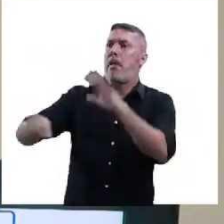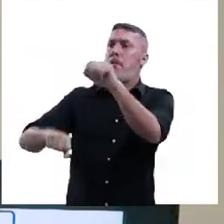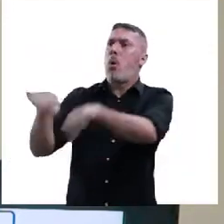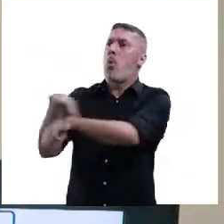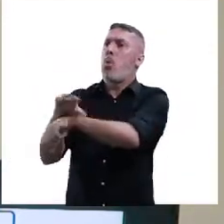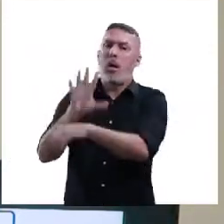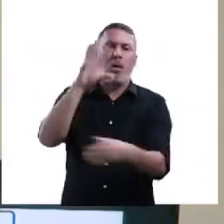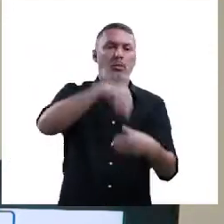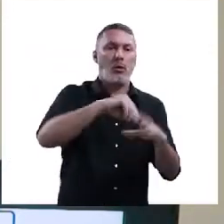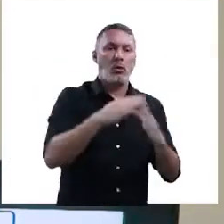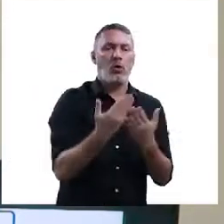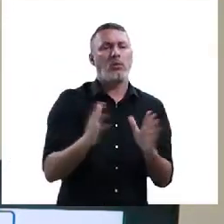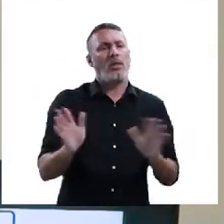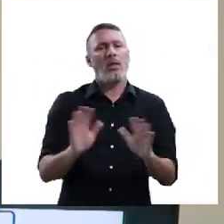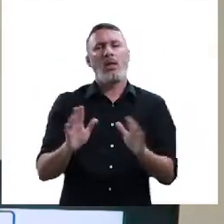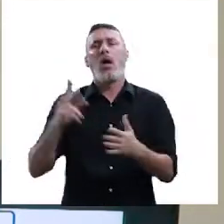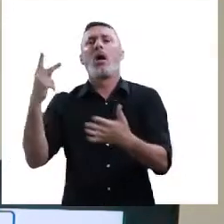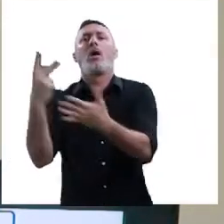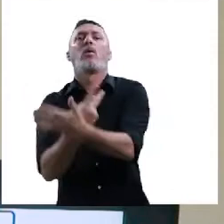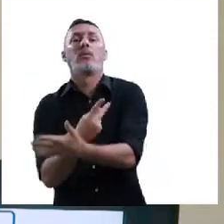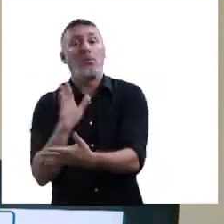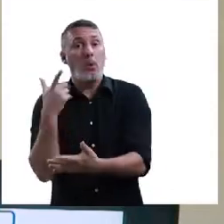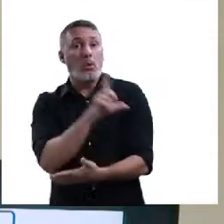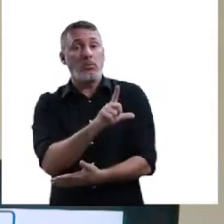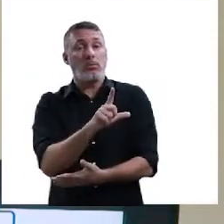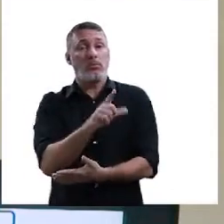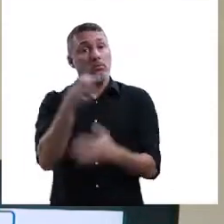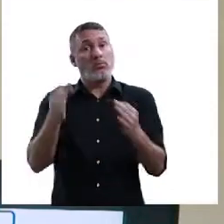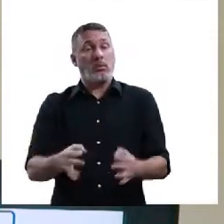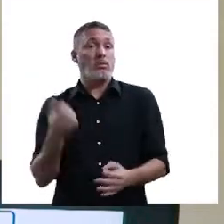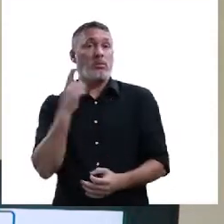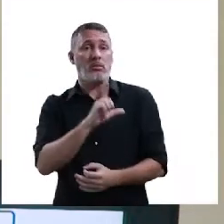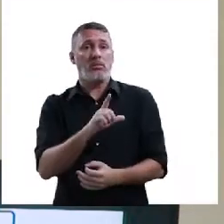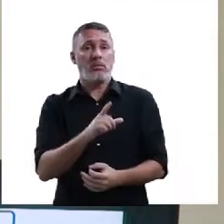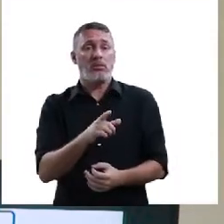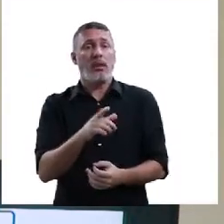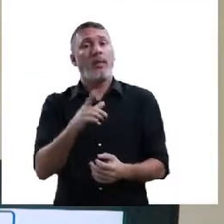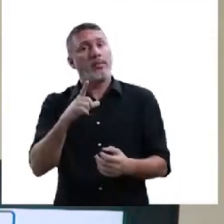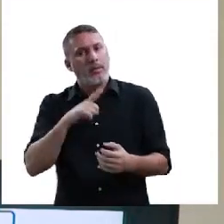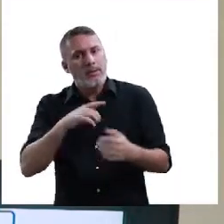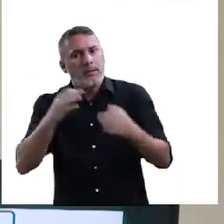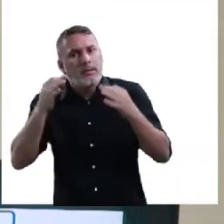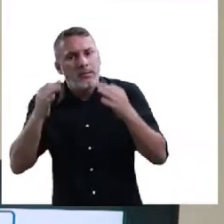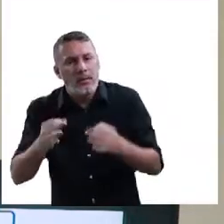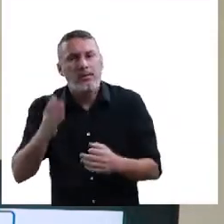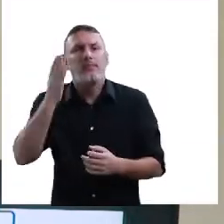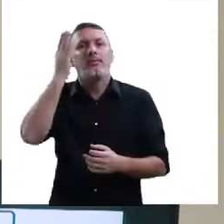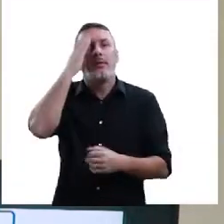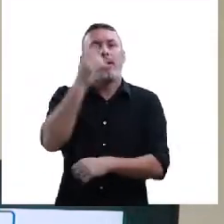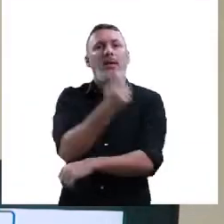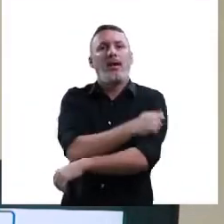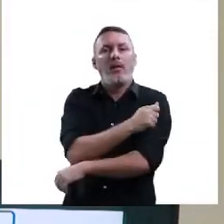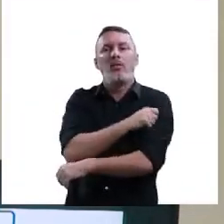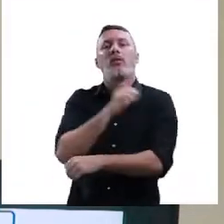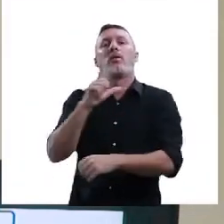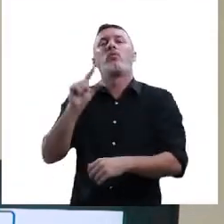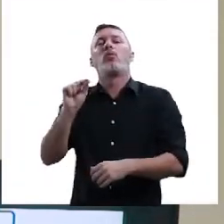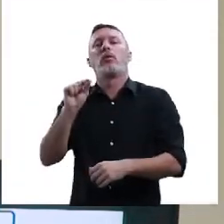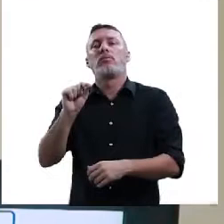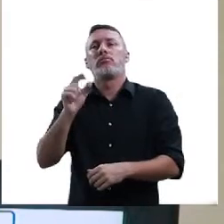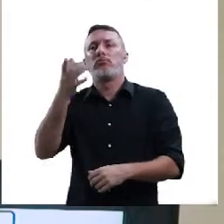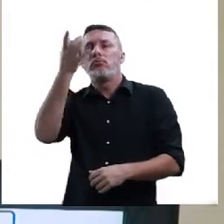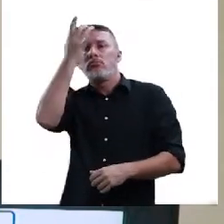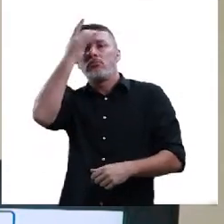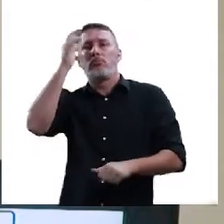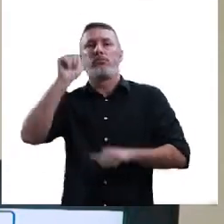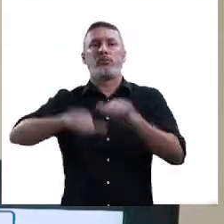têm que pegar os animais na rua e levar para dentro da escola. Não, foi um caso isolado, mas que deu certo. Então, com certeza, aqueles alunos possuem